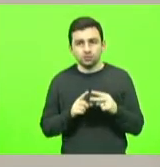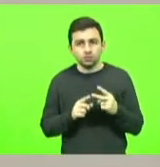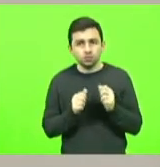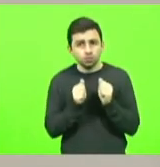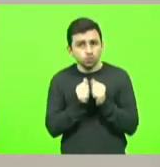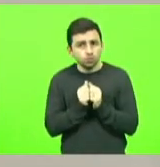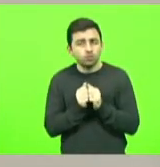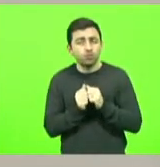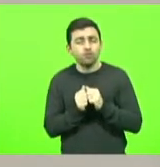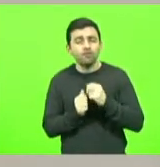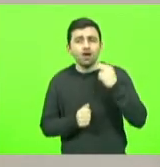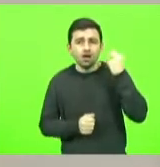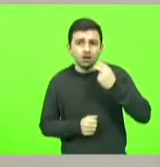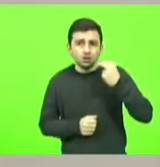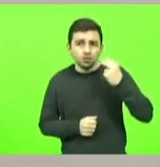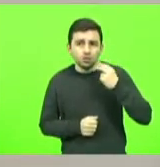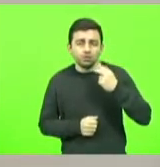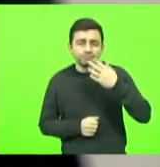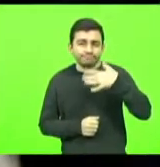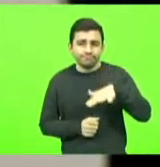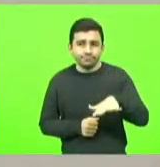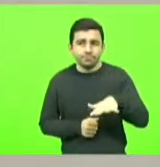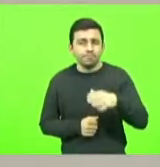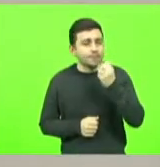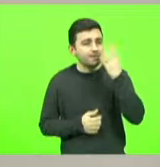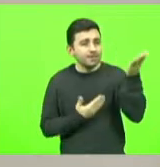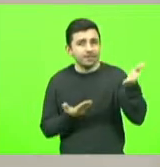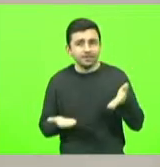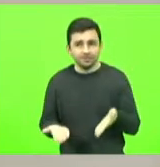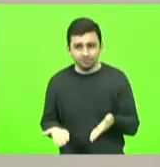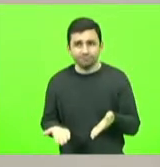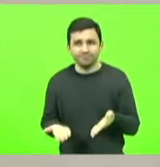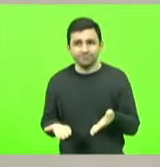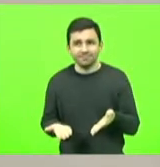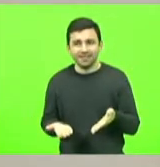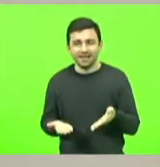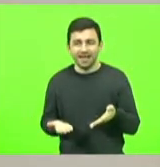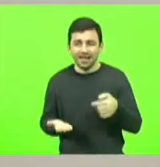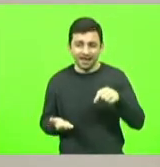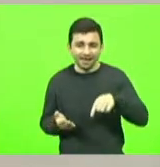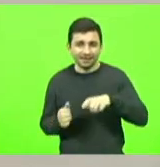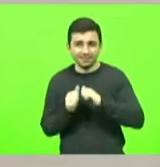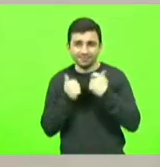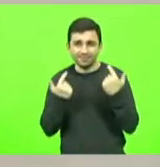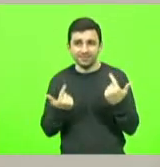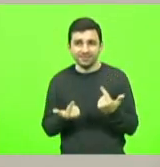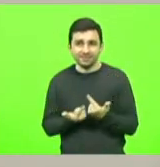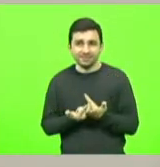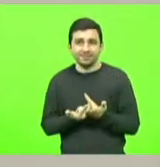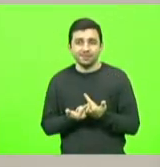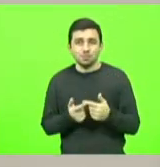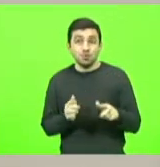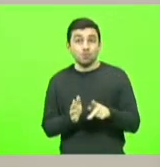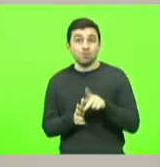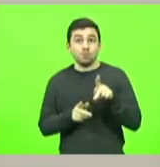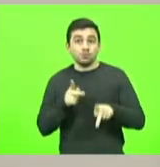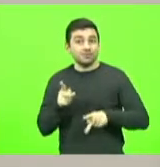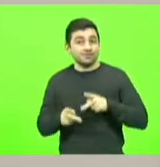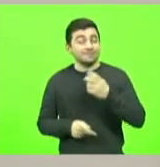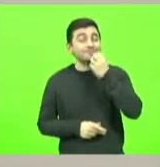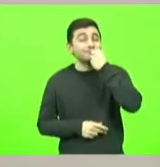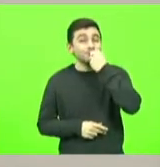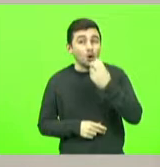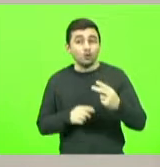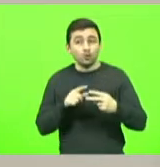Ascurra. Sejam bem-vindos a esta casa, a casa que é de todos nós, a casa do povo e que bom que vocês, os nossos dois